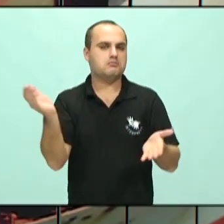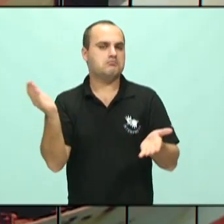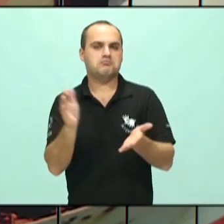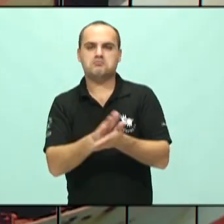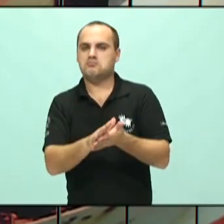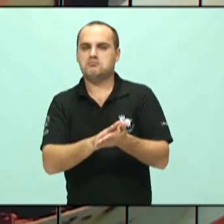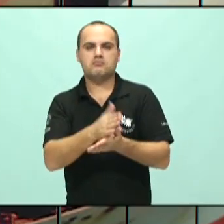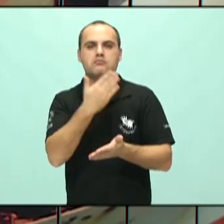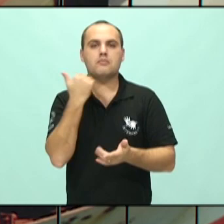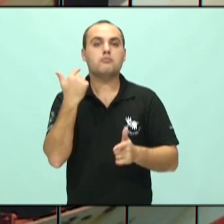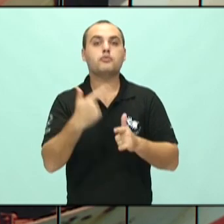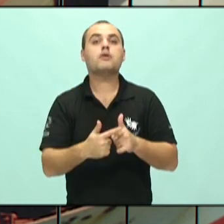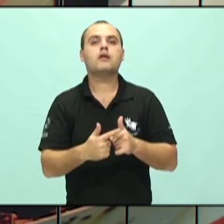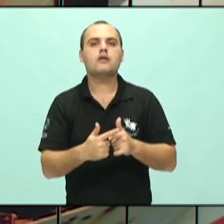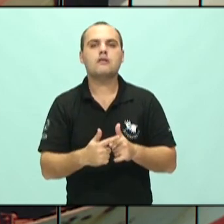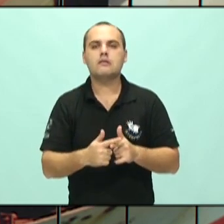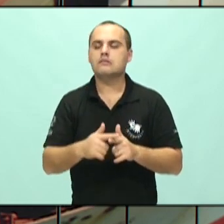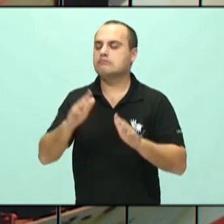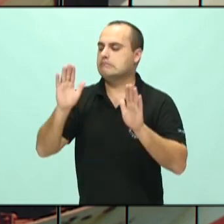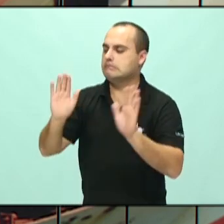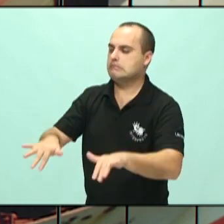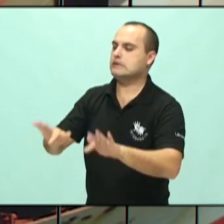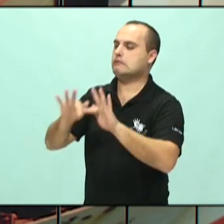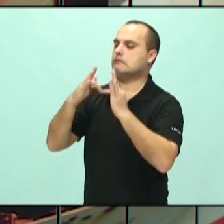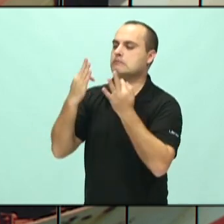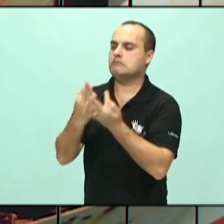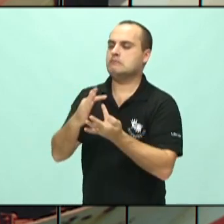Nós temos também a questão...